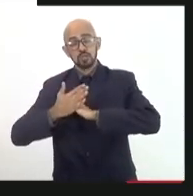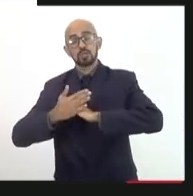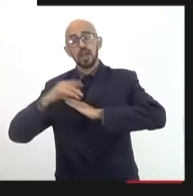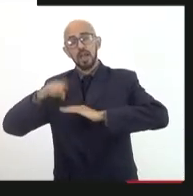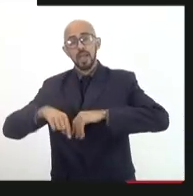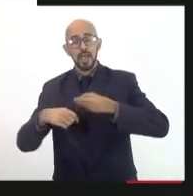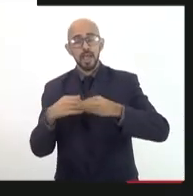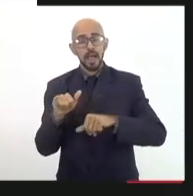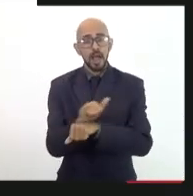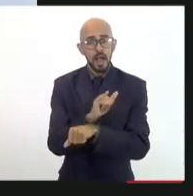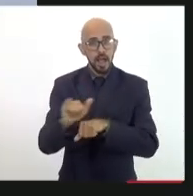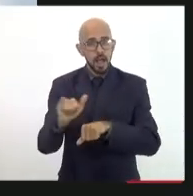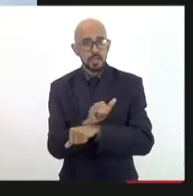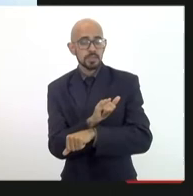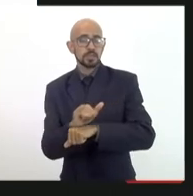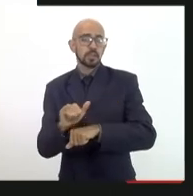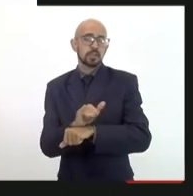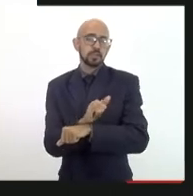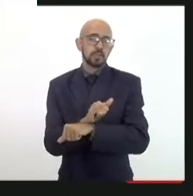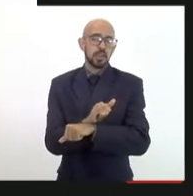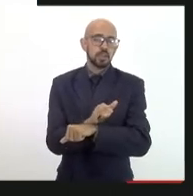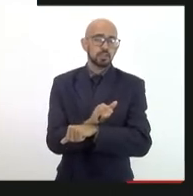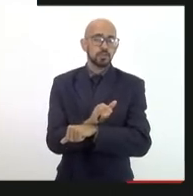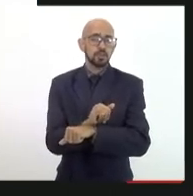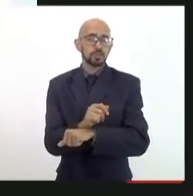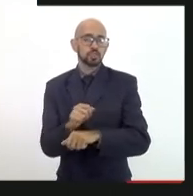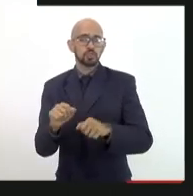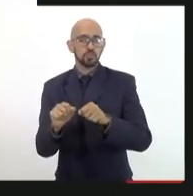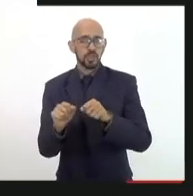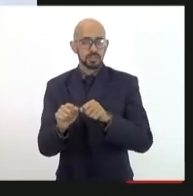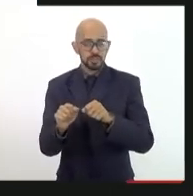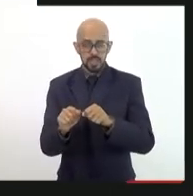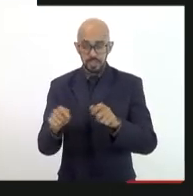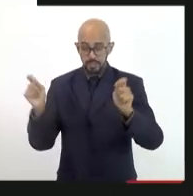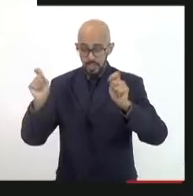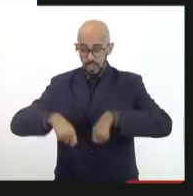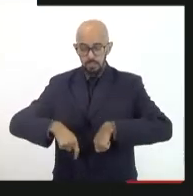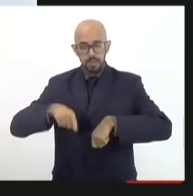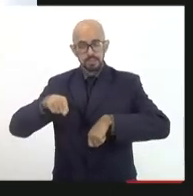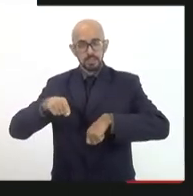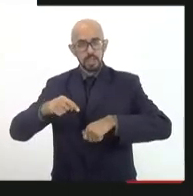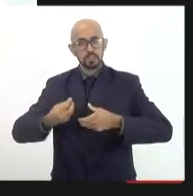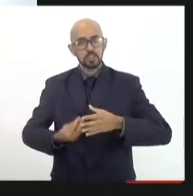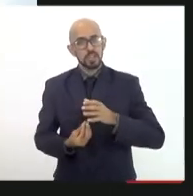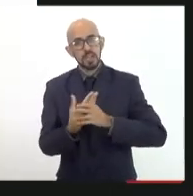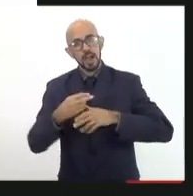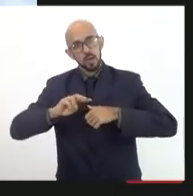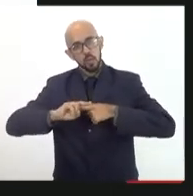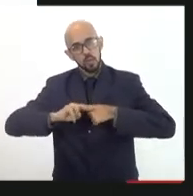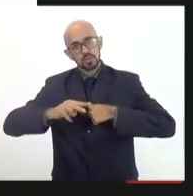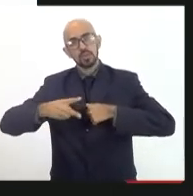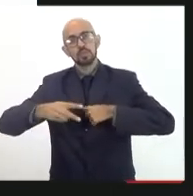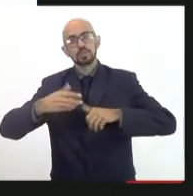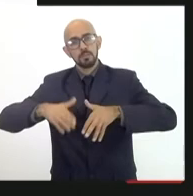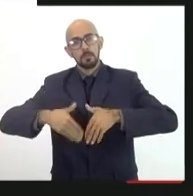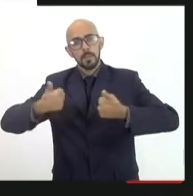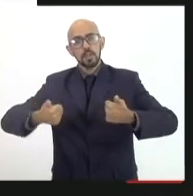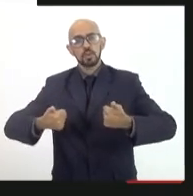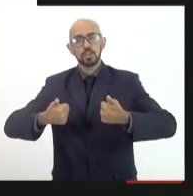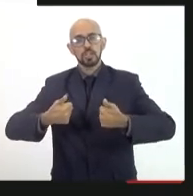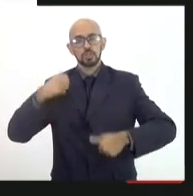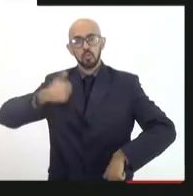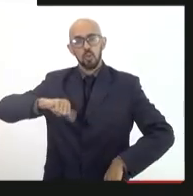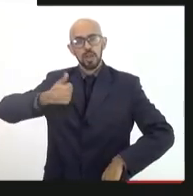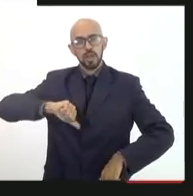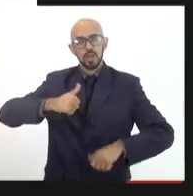articula esta potência que gere consequências na melhoria da qualidade da educação e